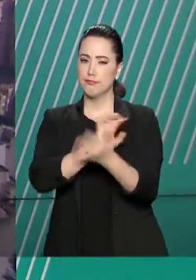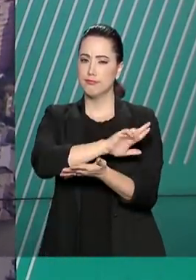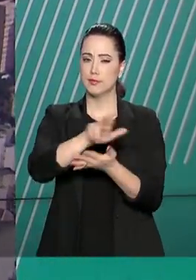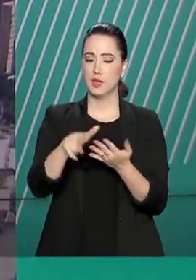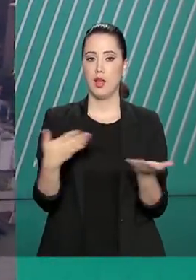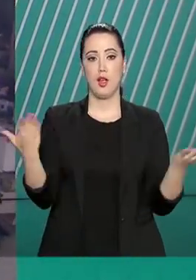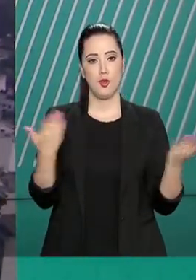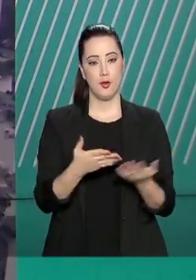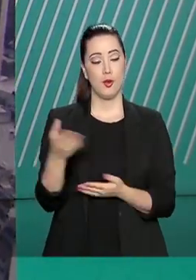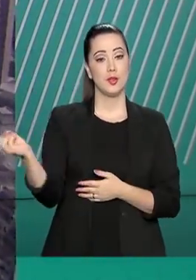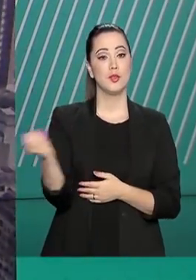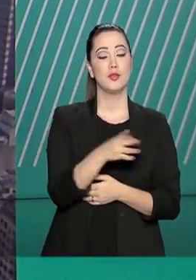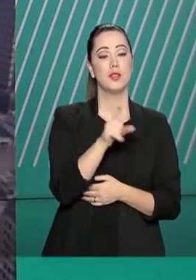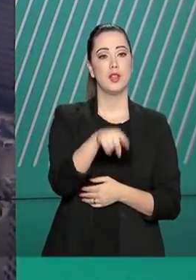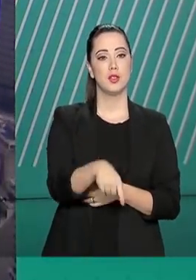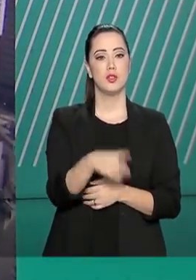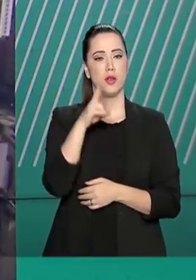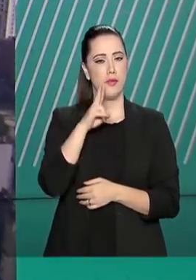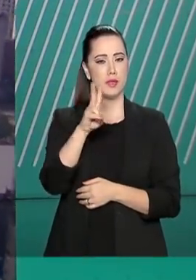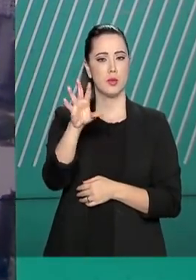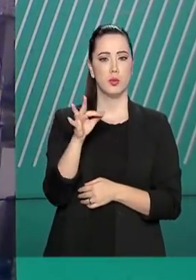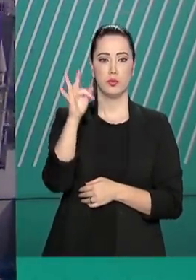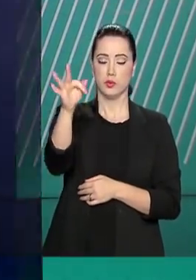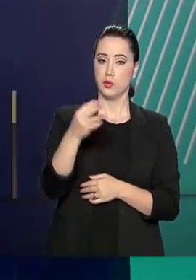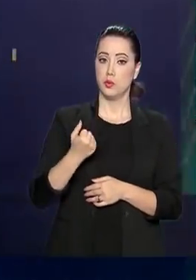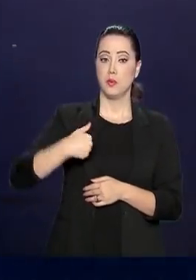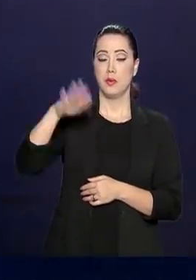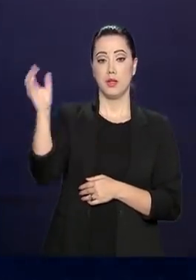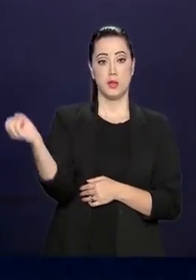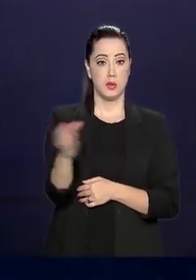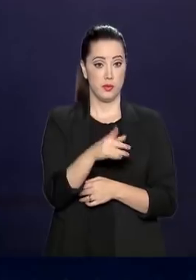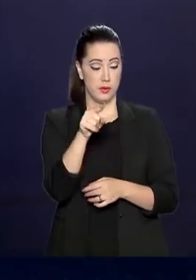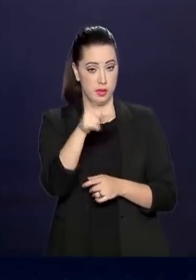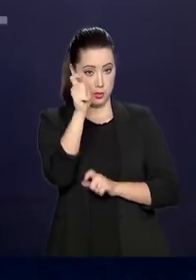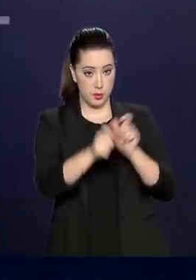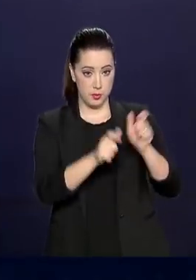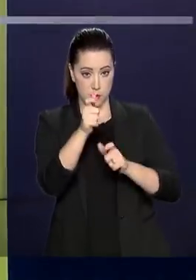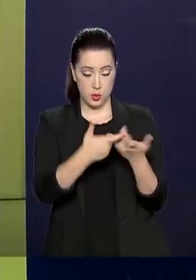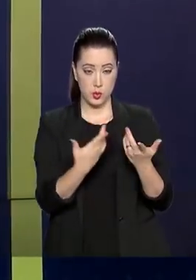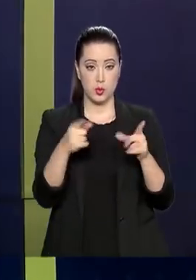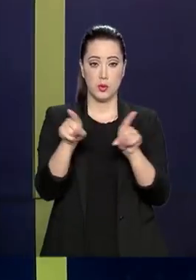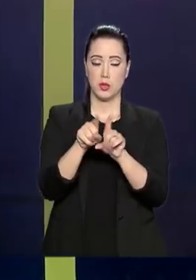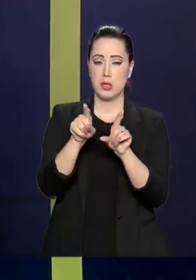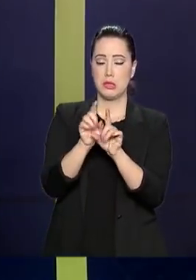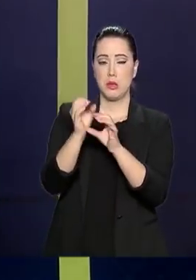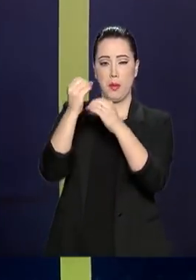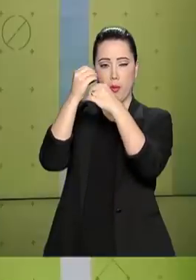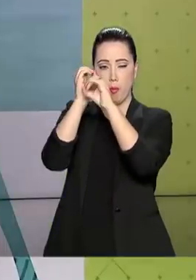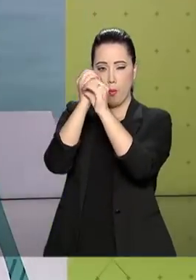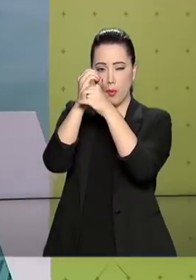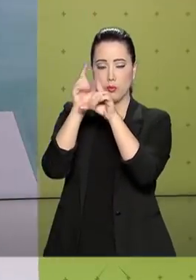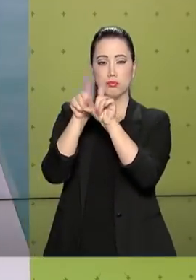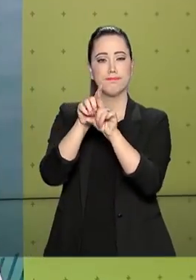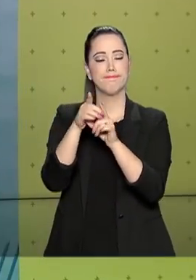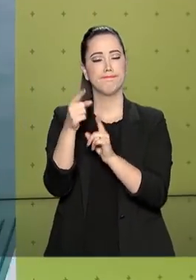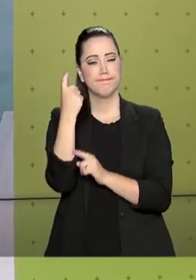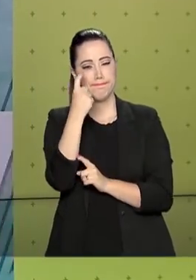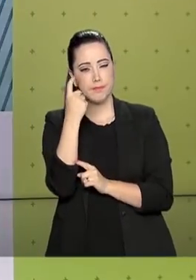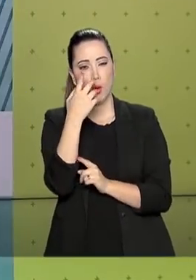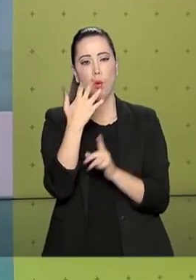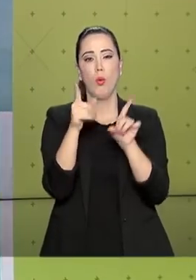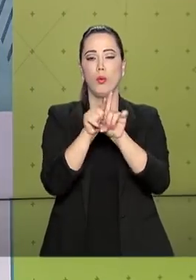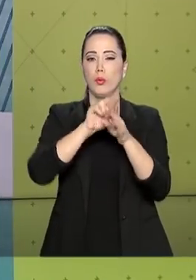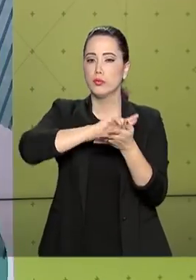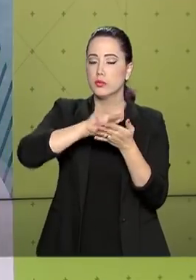é a ótica do futuro, que deve trazer mais praticidade para consumidores, óticas e oftalmologistas. O repórter Ricardo